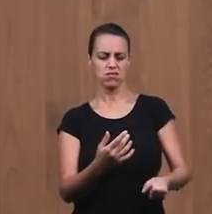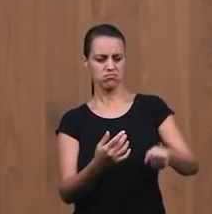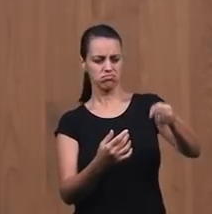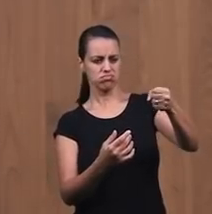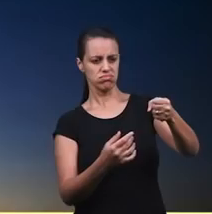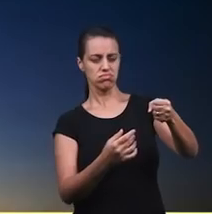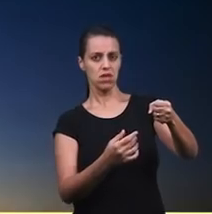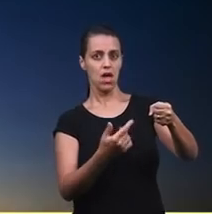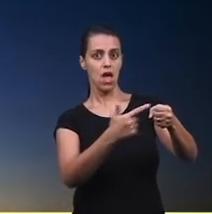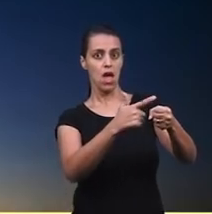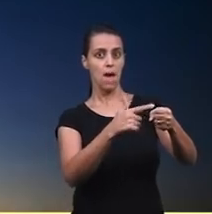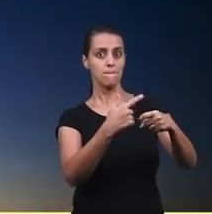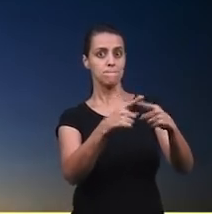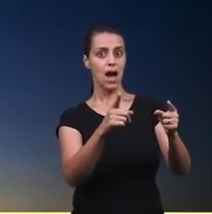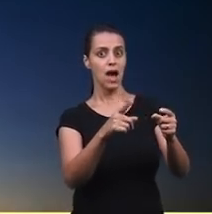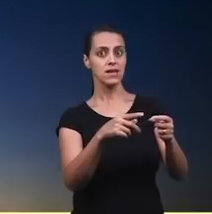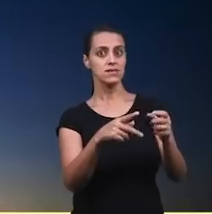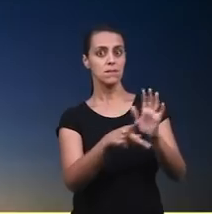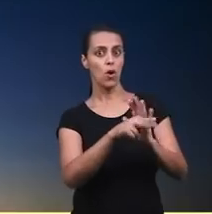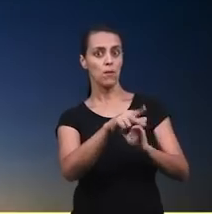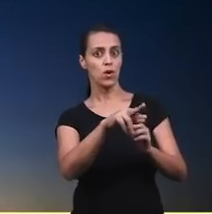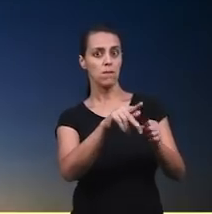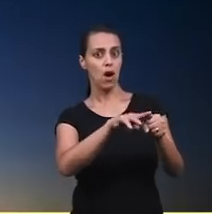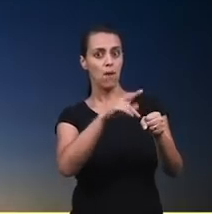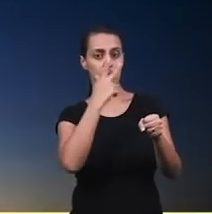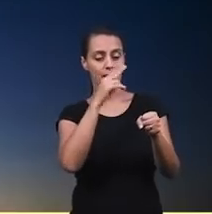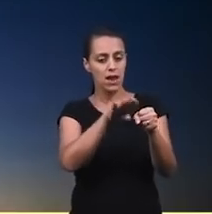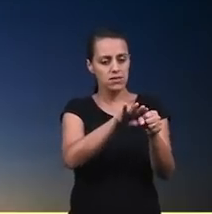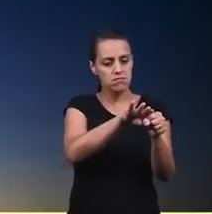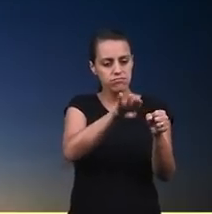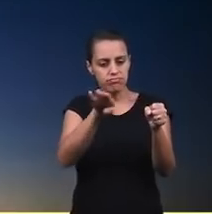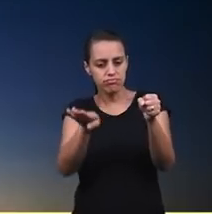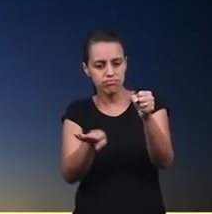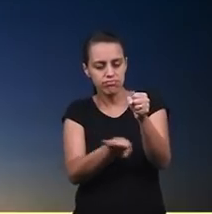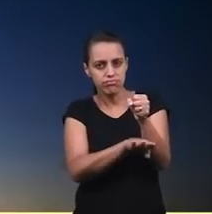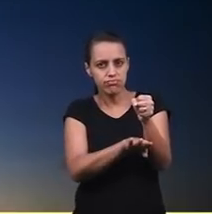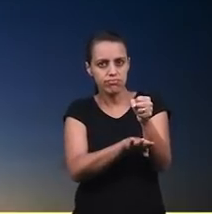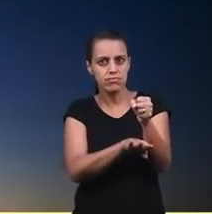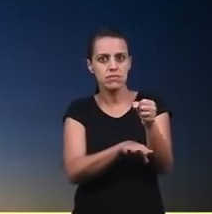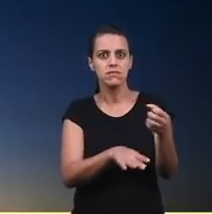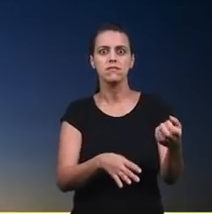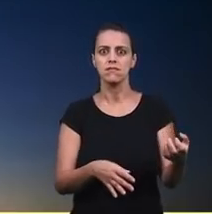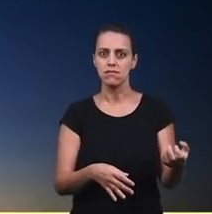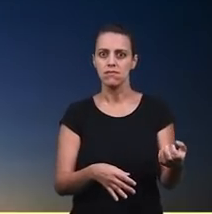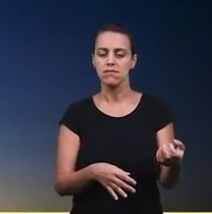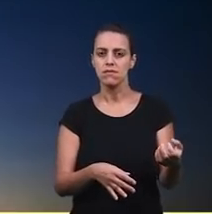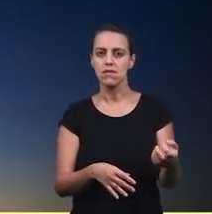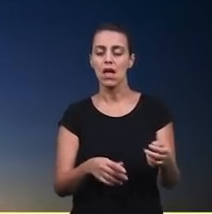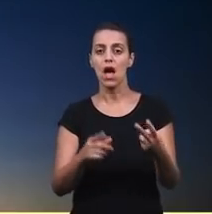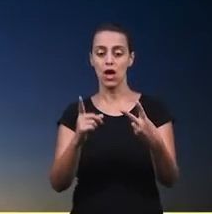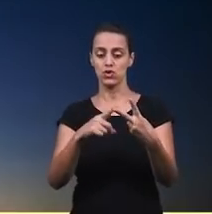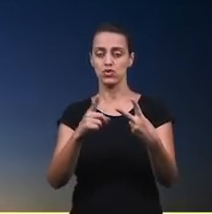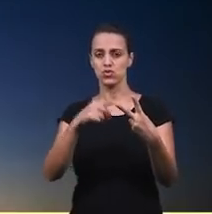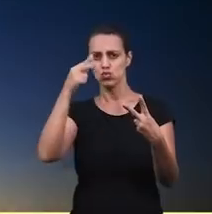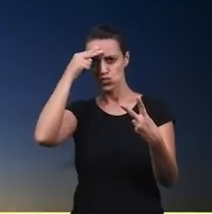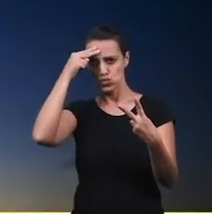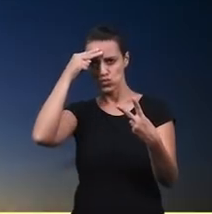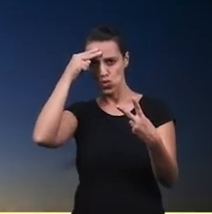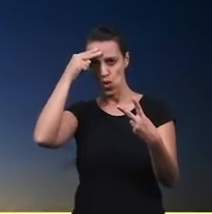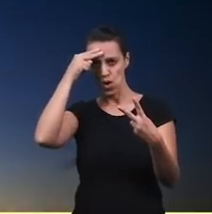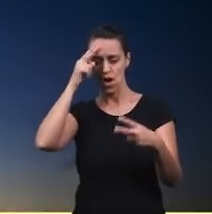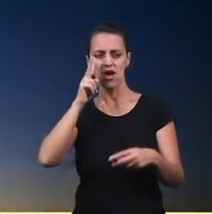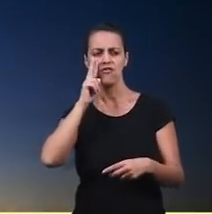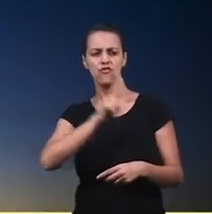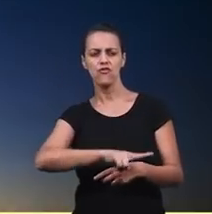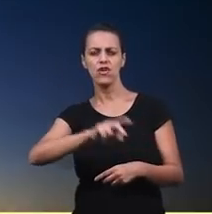encurvavam diante dele No segundo sonho que Deus falou com José Ele viu o sol, a